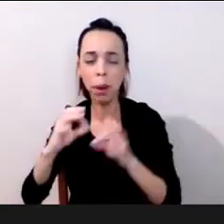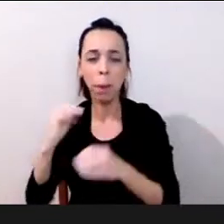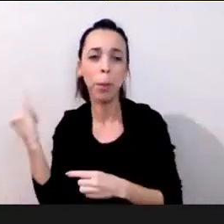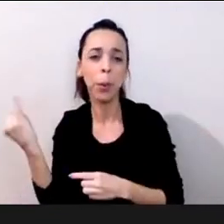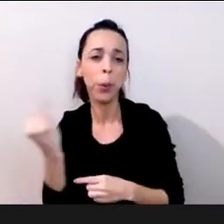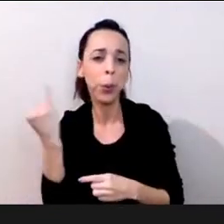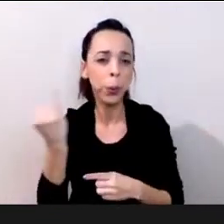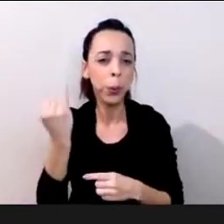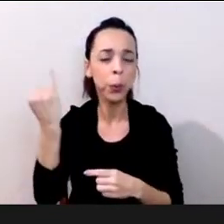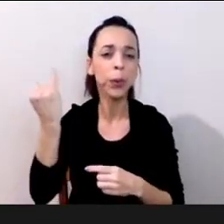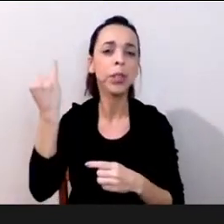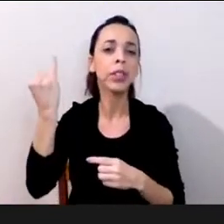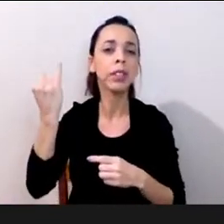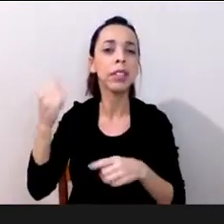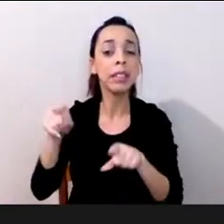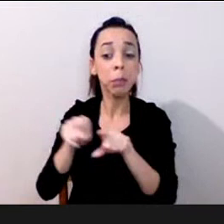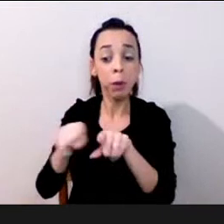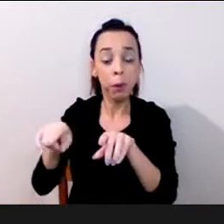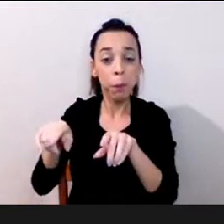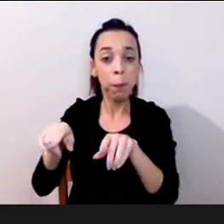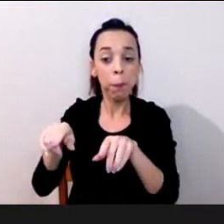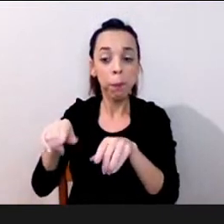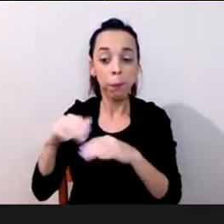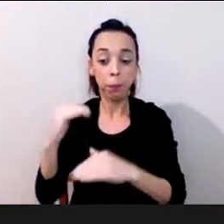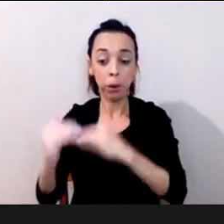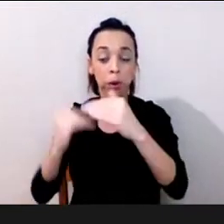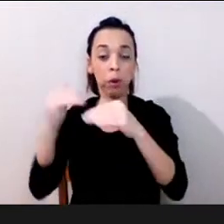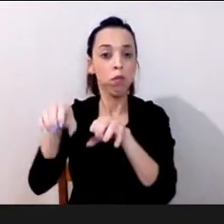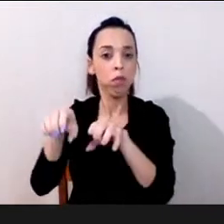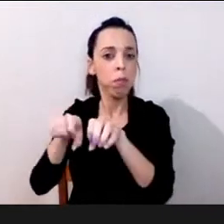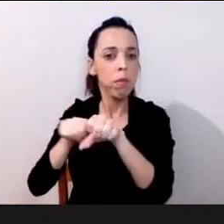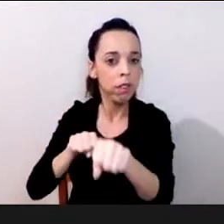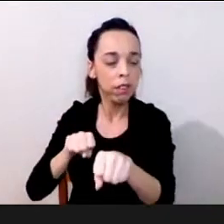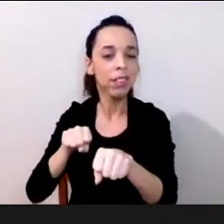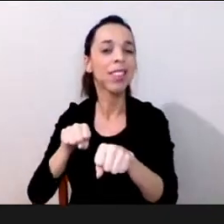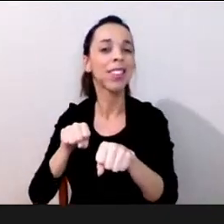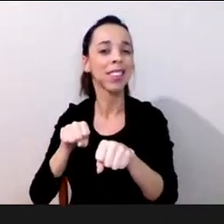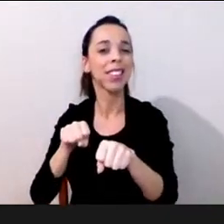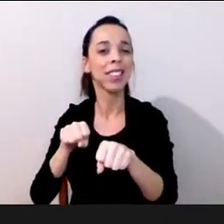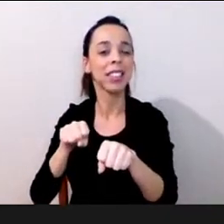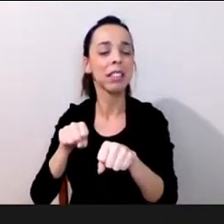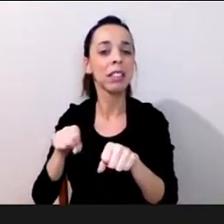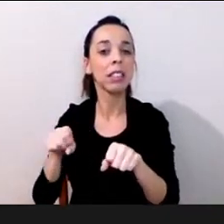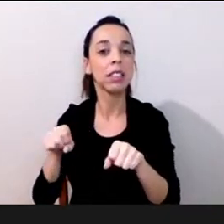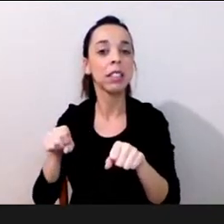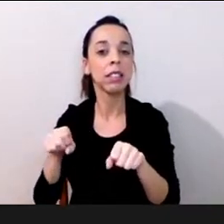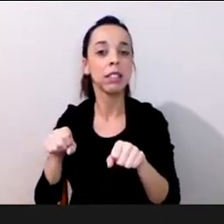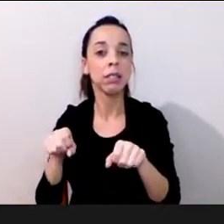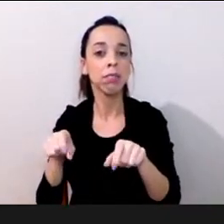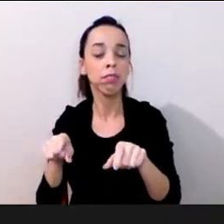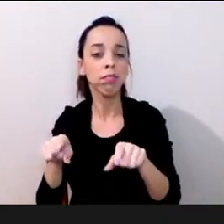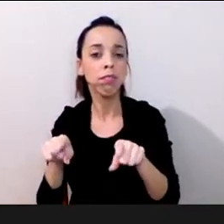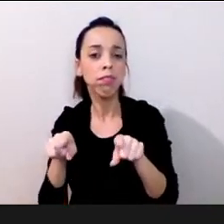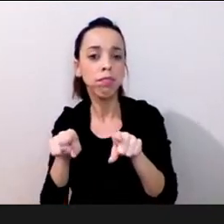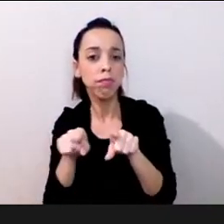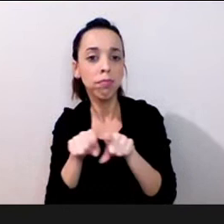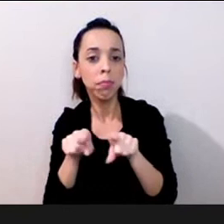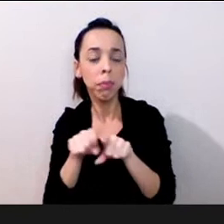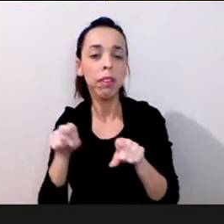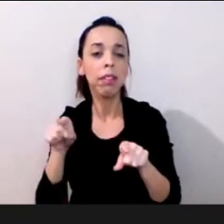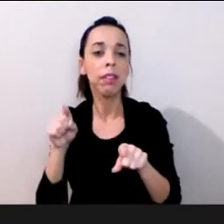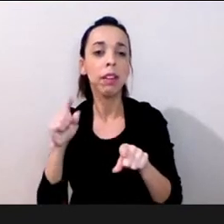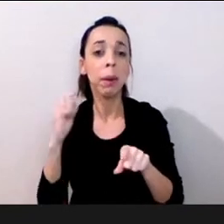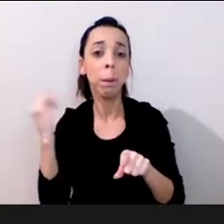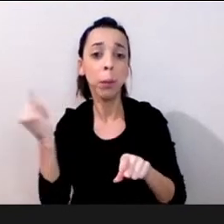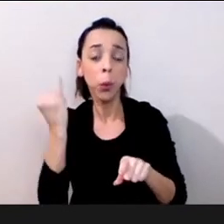assim como dessa formação continuada dessa importância de trabalharmos com as questões relacionadas aos